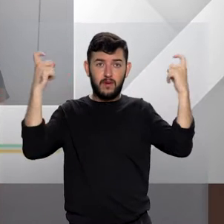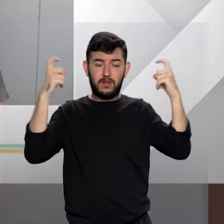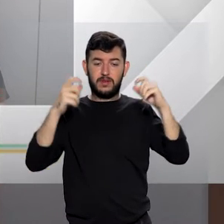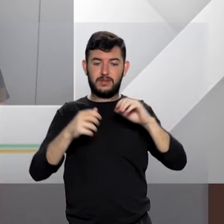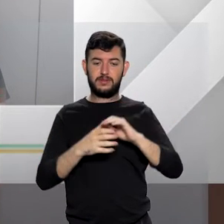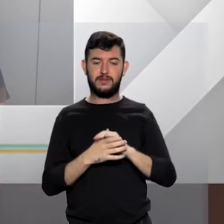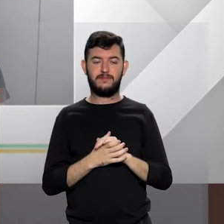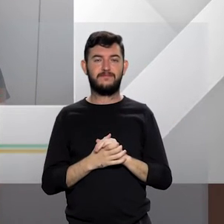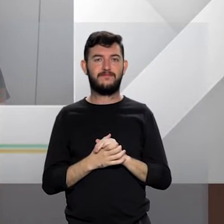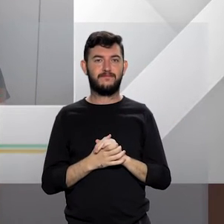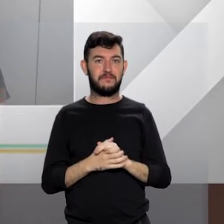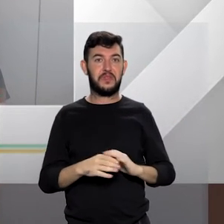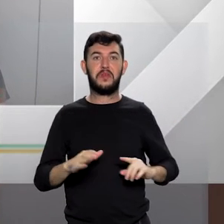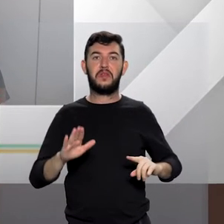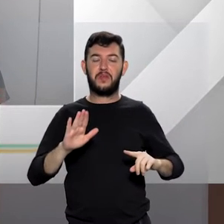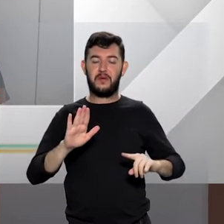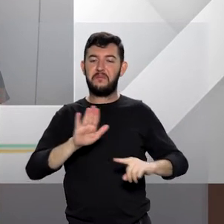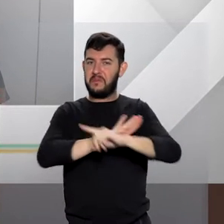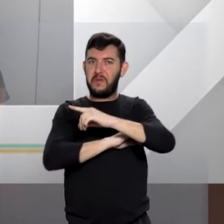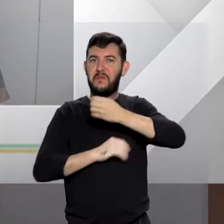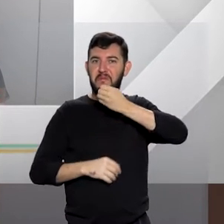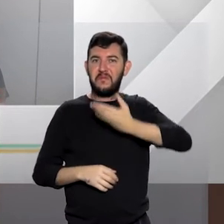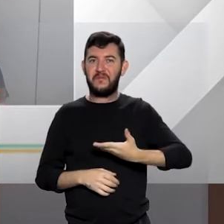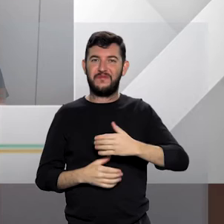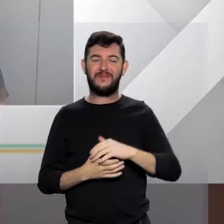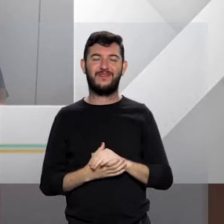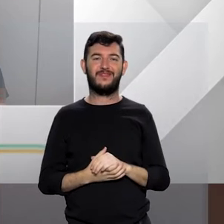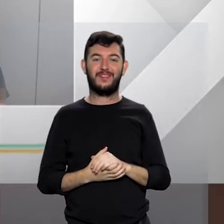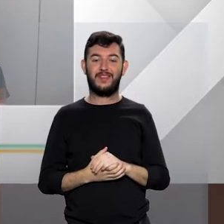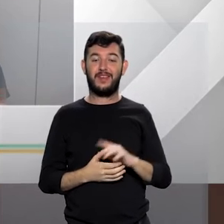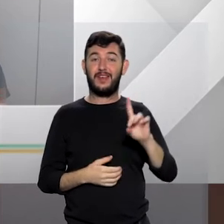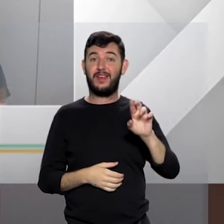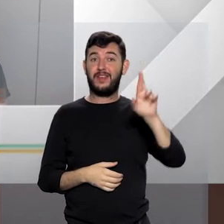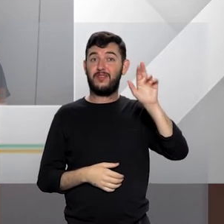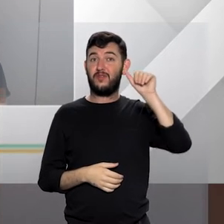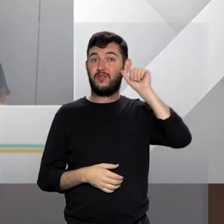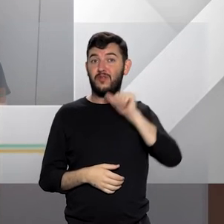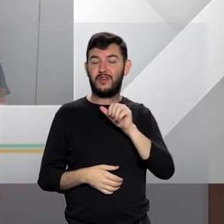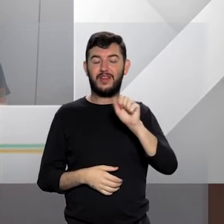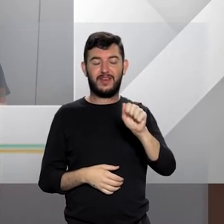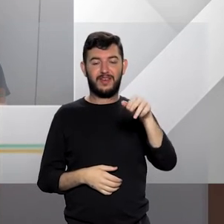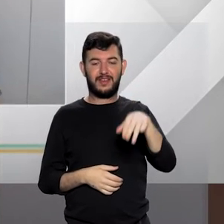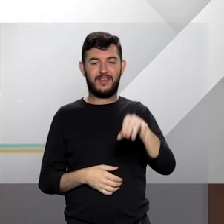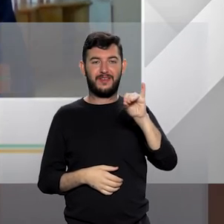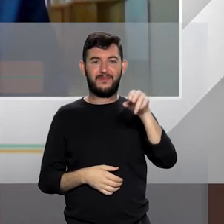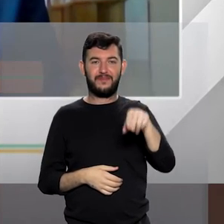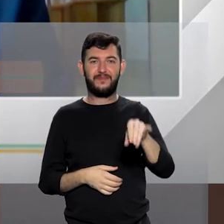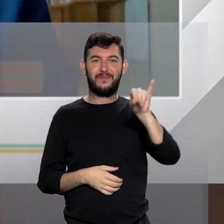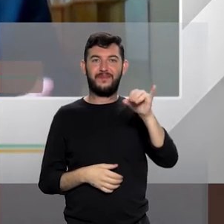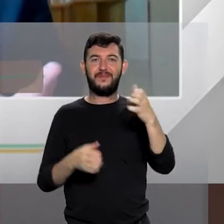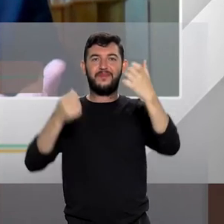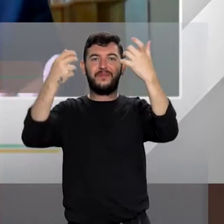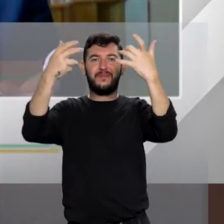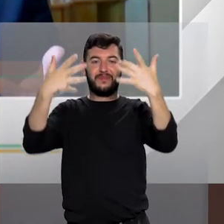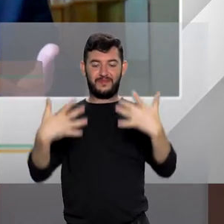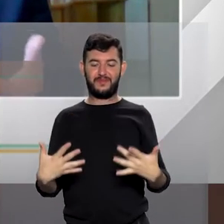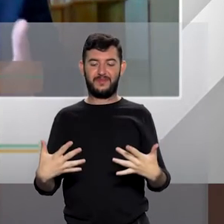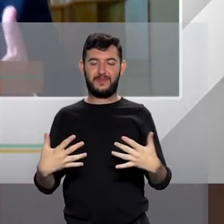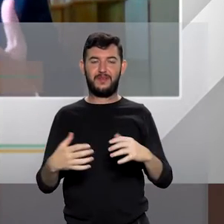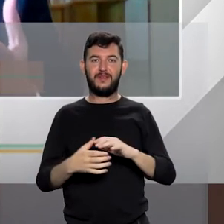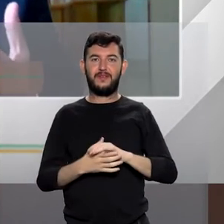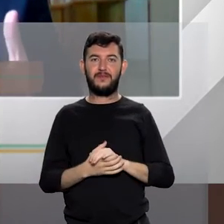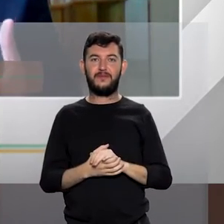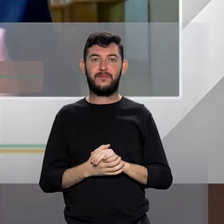pergunta, Fátima. Realmente, como a doutora Amine muito bem colocou, a Lei Maria da Penha é uma